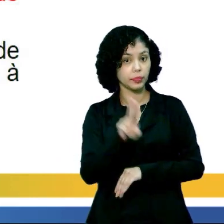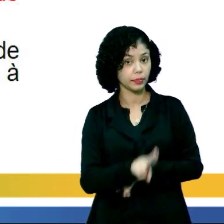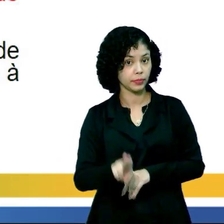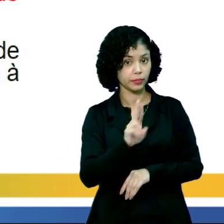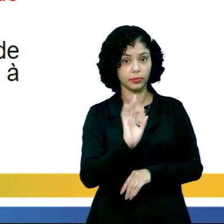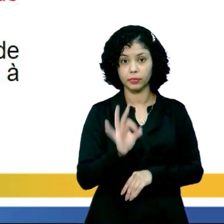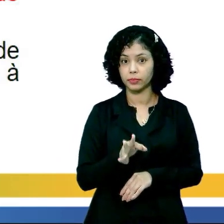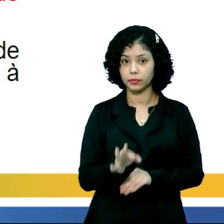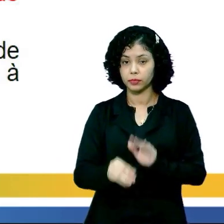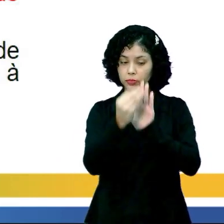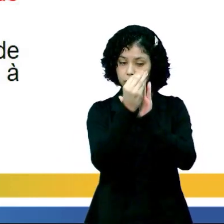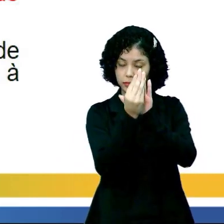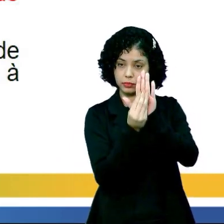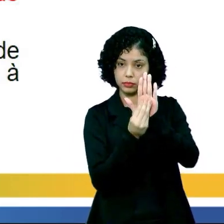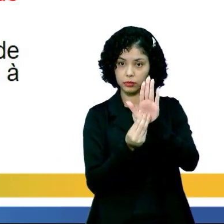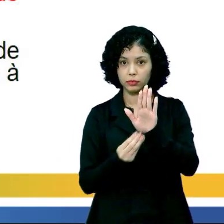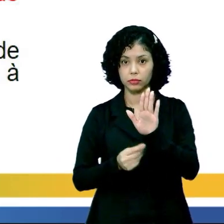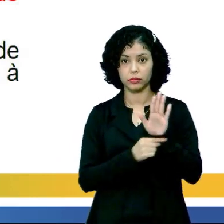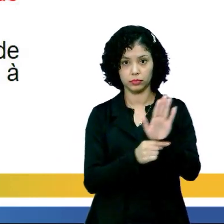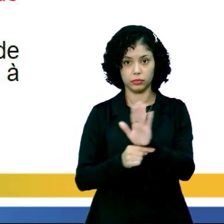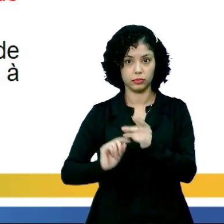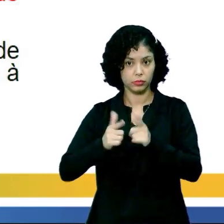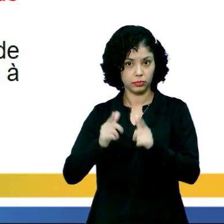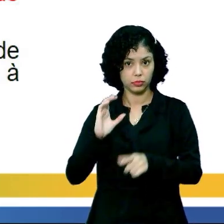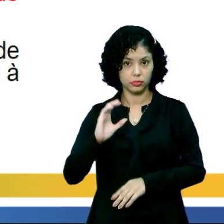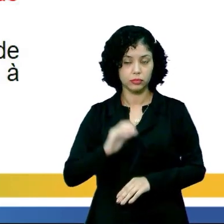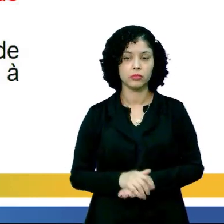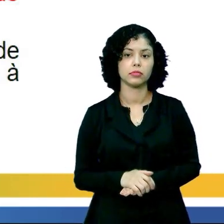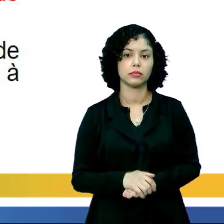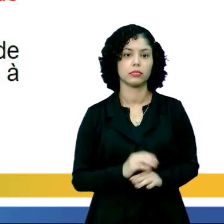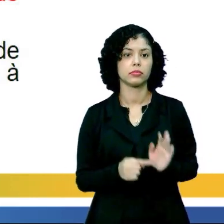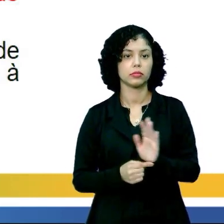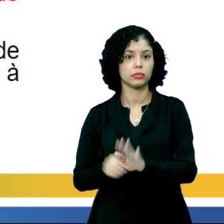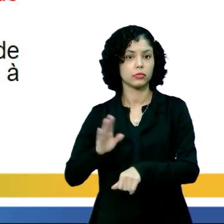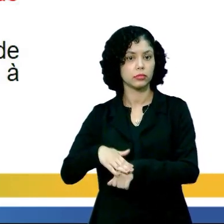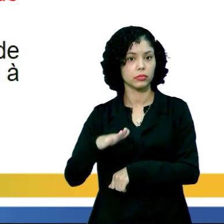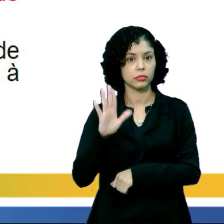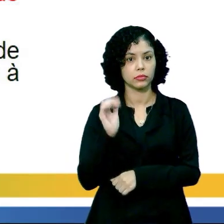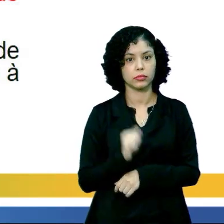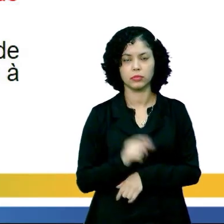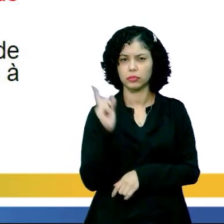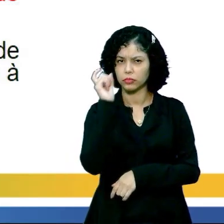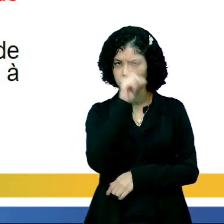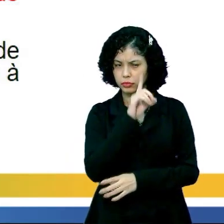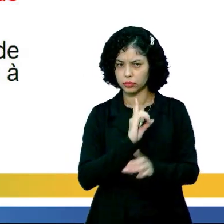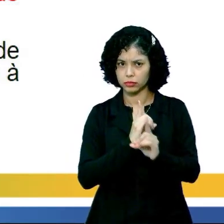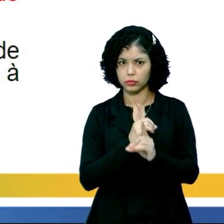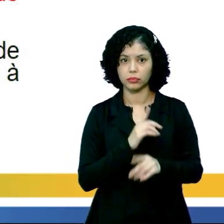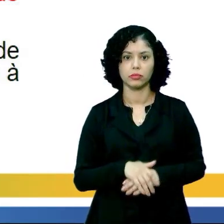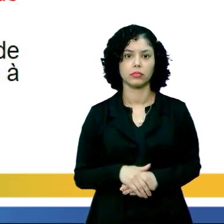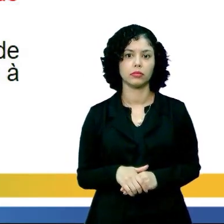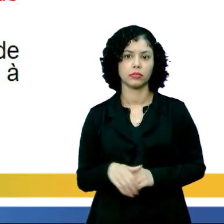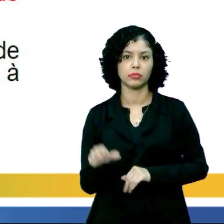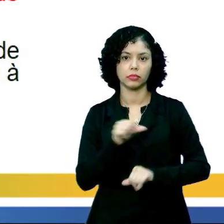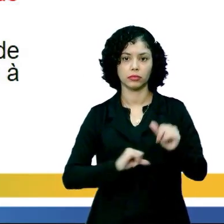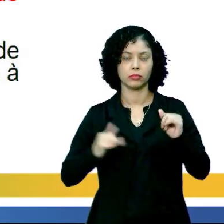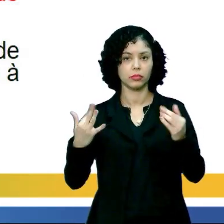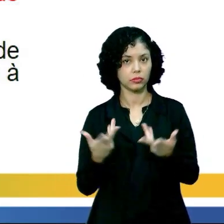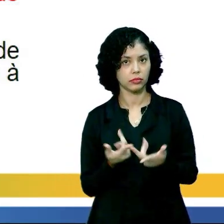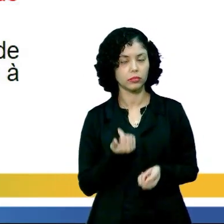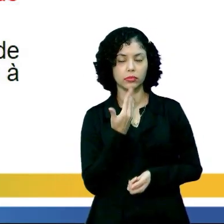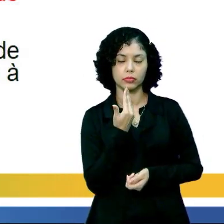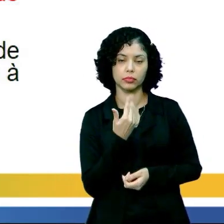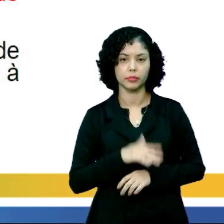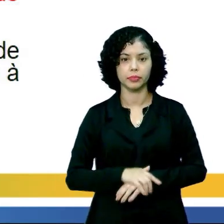Utilização de certos ingredientes, disse a letra C, que se mostram cada vez mais raros de encontrar com as mudanças dos